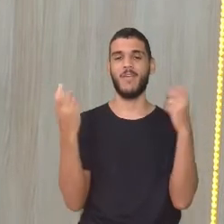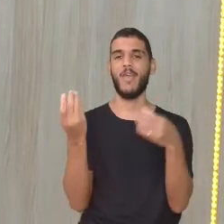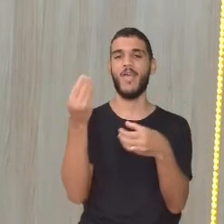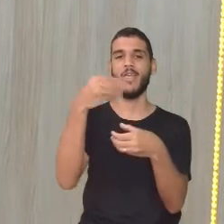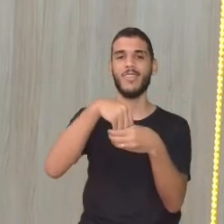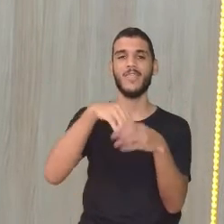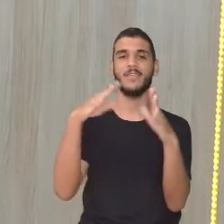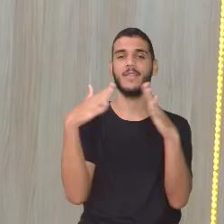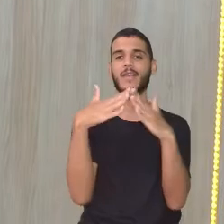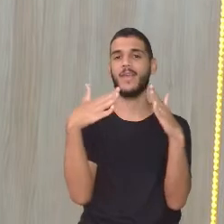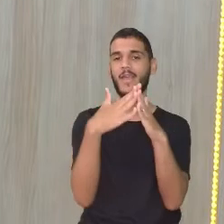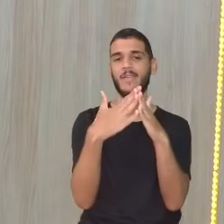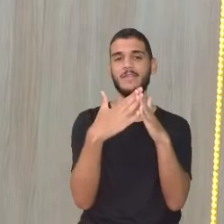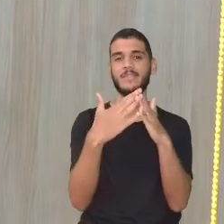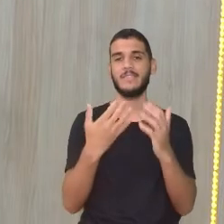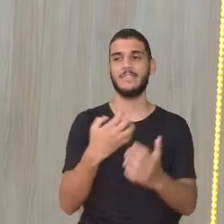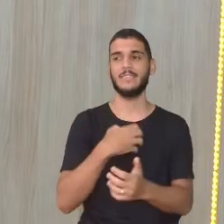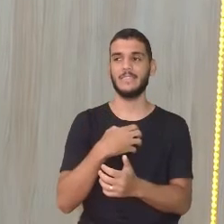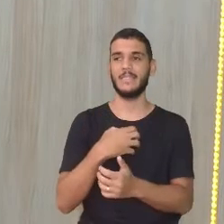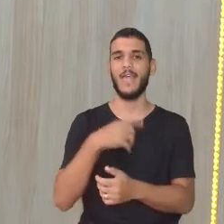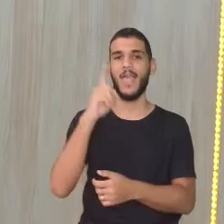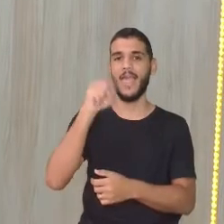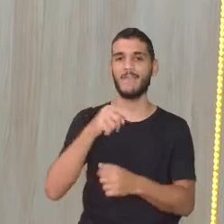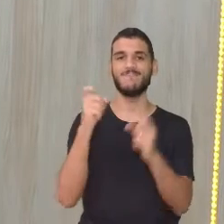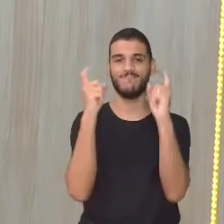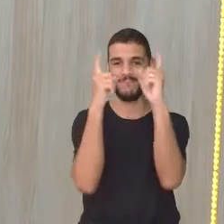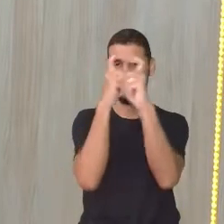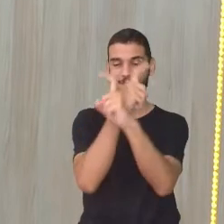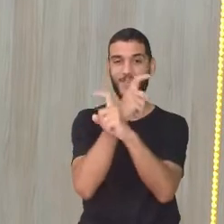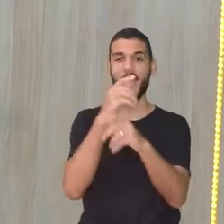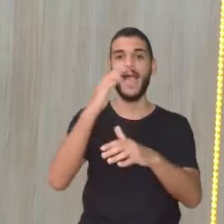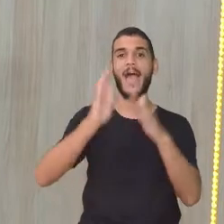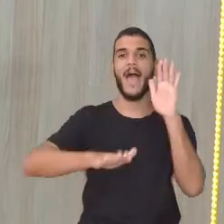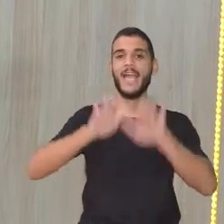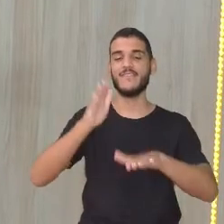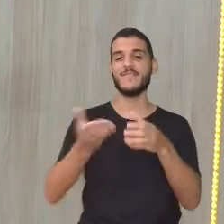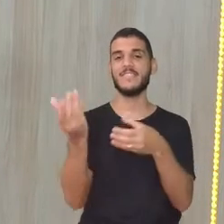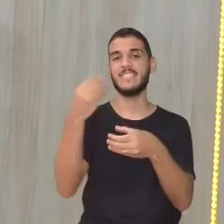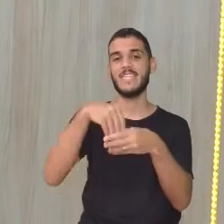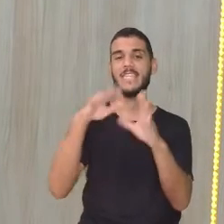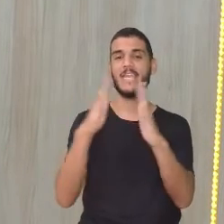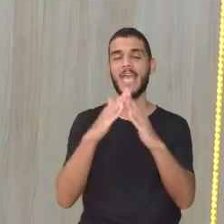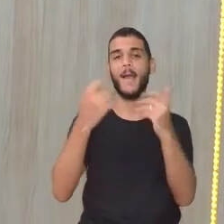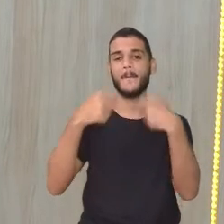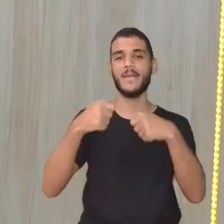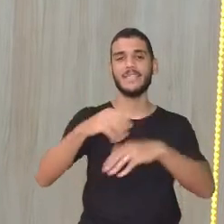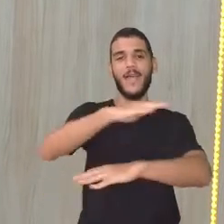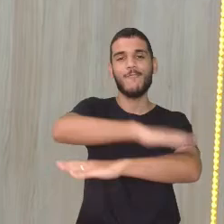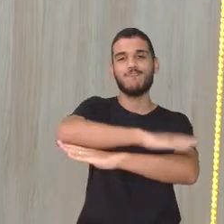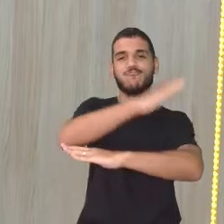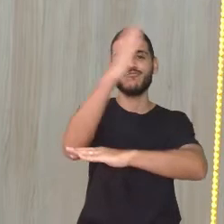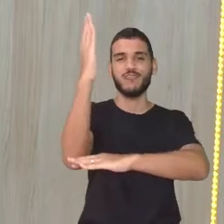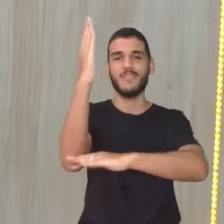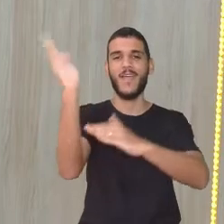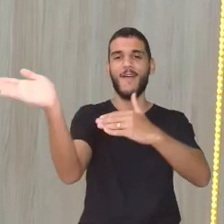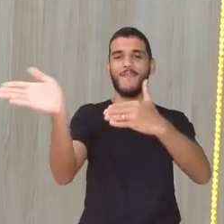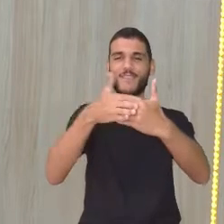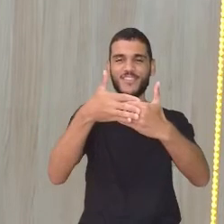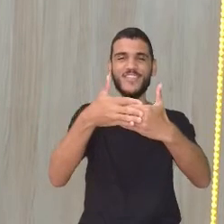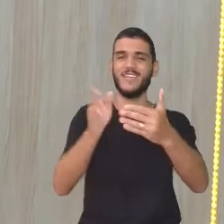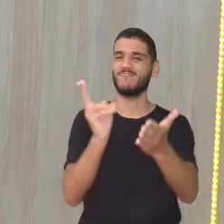para você conseguir descansar, muitas vezes você tem que fechar todas as janelas, né? Para ver se diminui